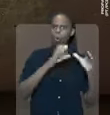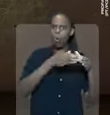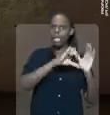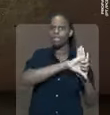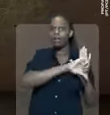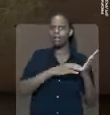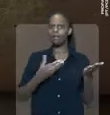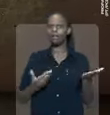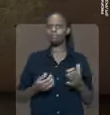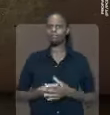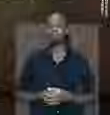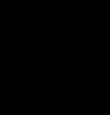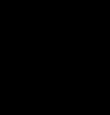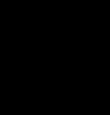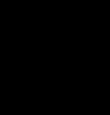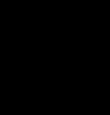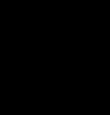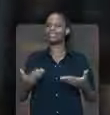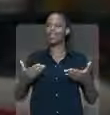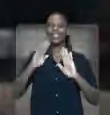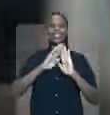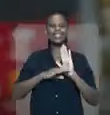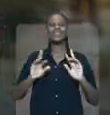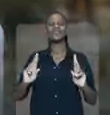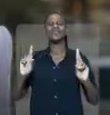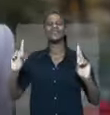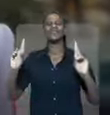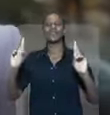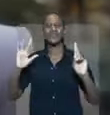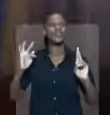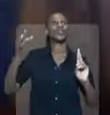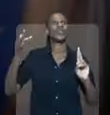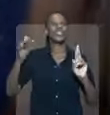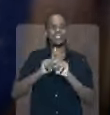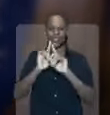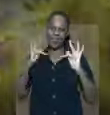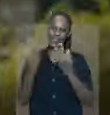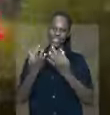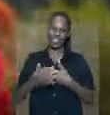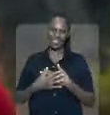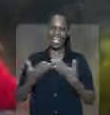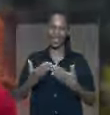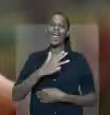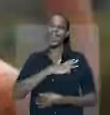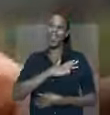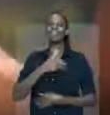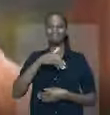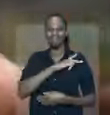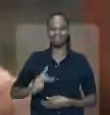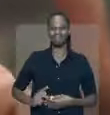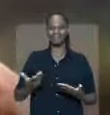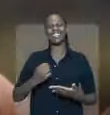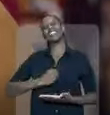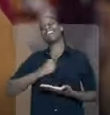família ou uma quadrilha? Agora é o programa da esperança. Do futuro. E da família. Agora é